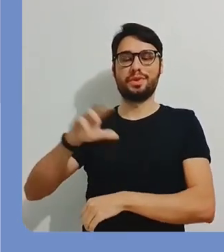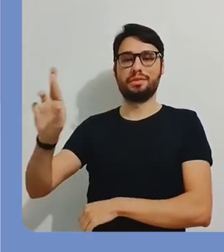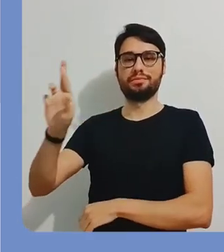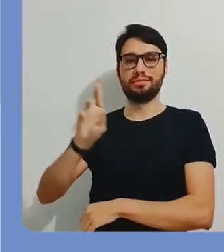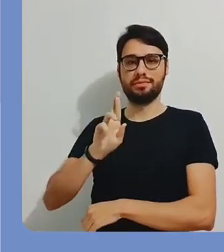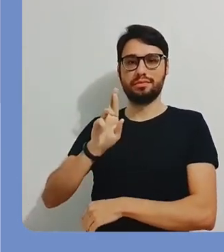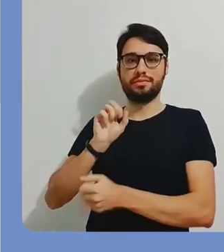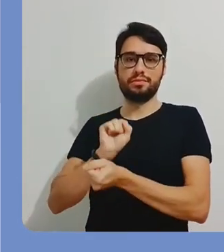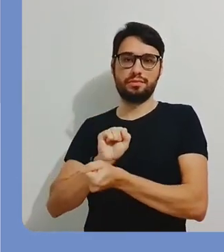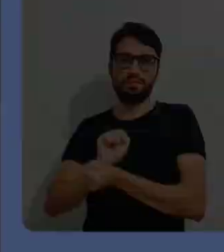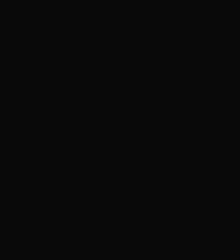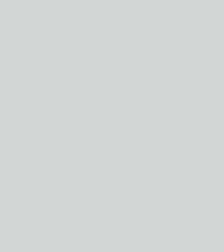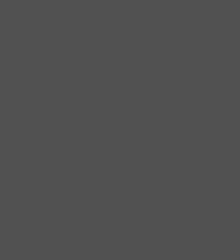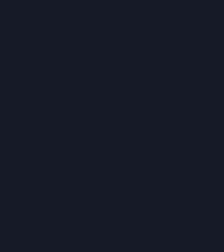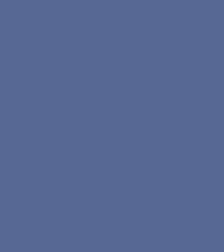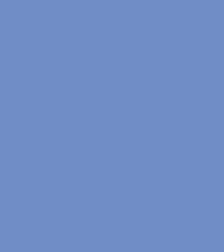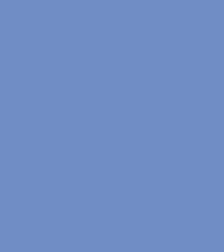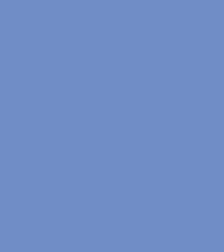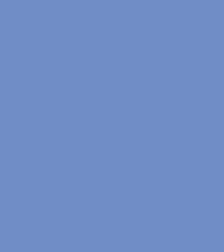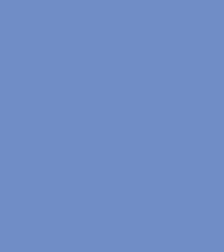você solicitou junto a CETIC.